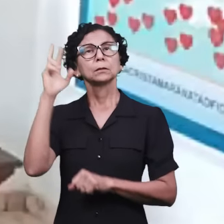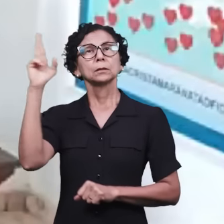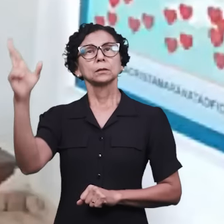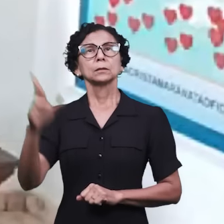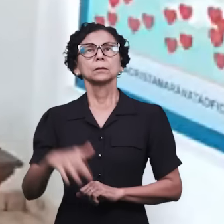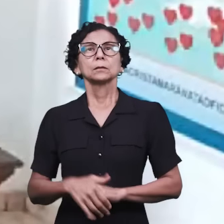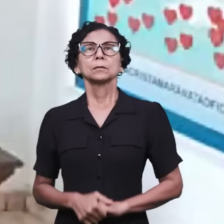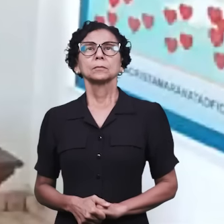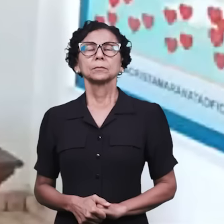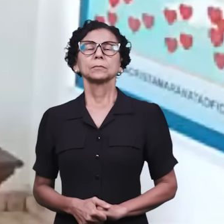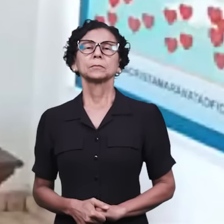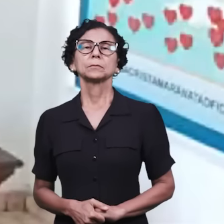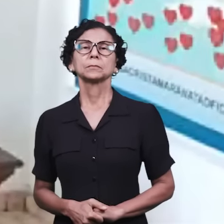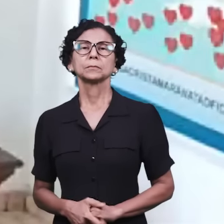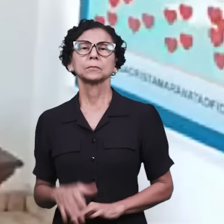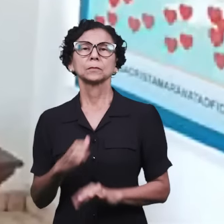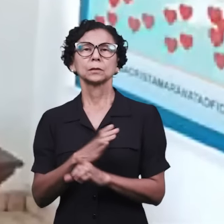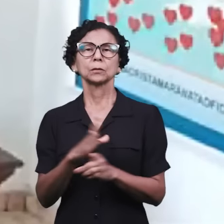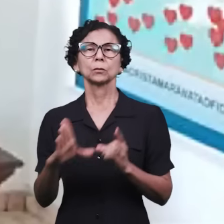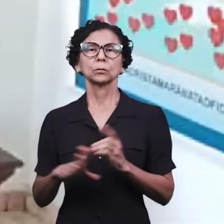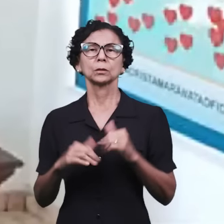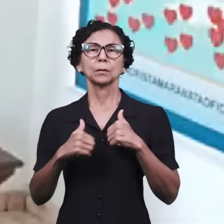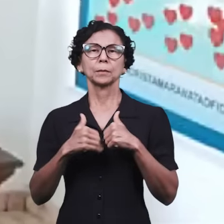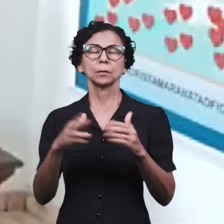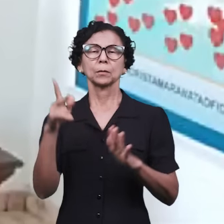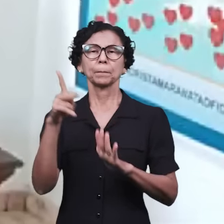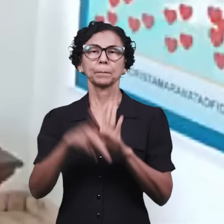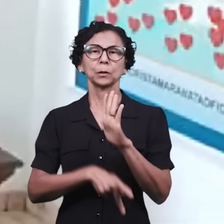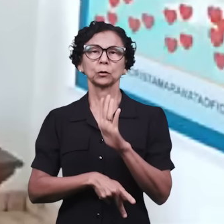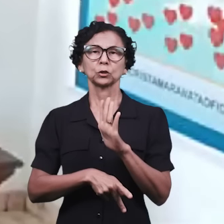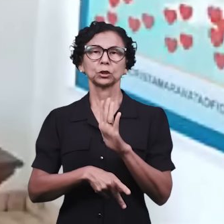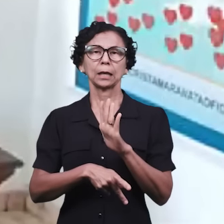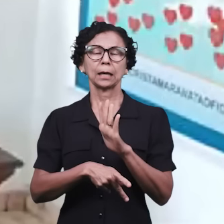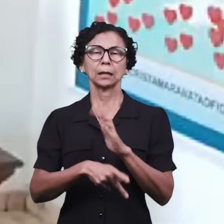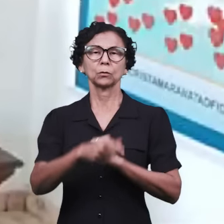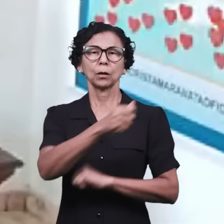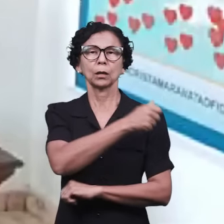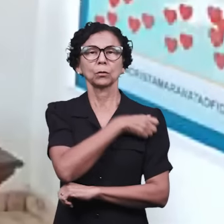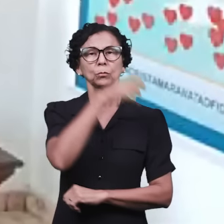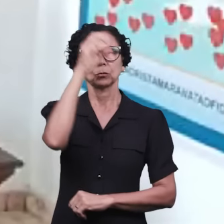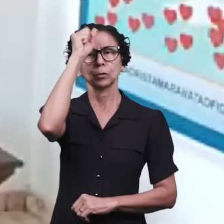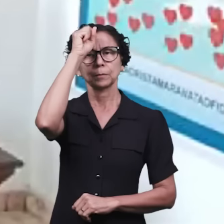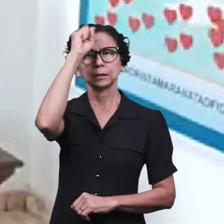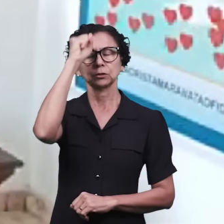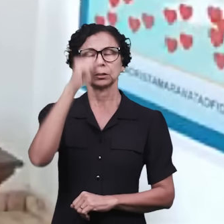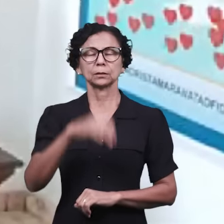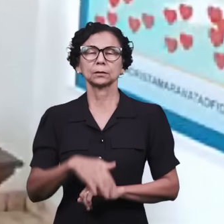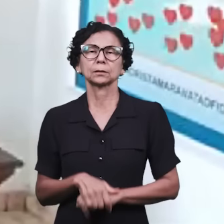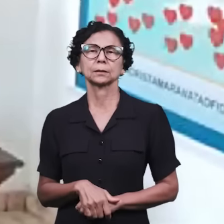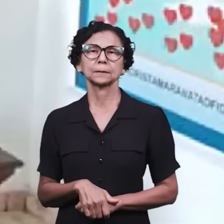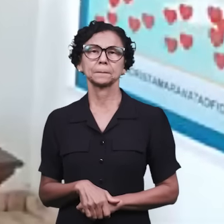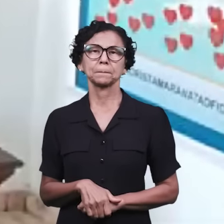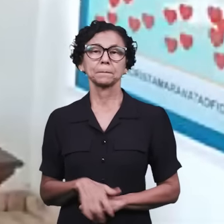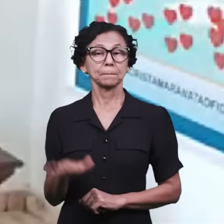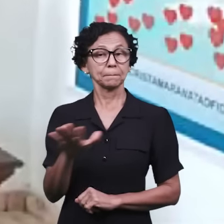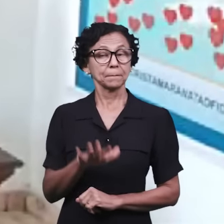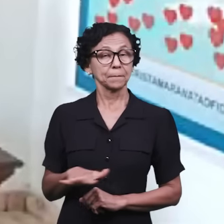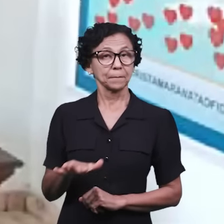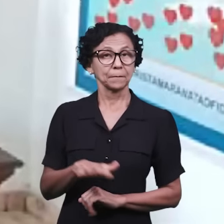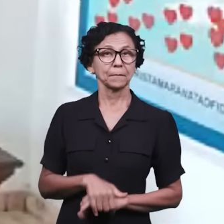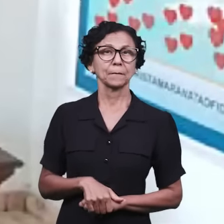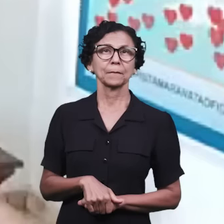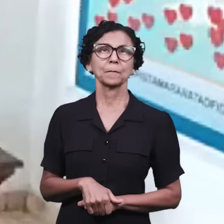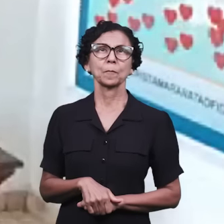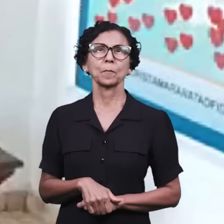Vamos falar agora do culto de abertura do Projeto Aprendiz 2024 aqui na nossa área de resente. E neste ano, com uma